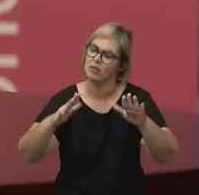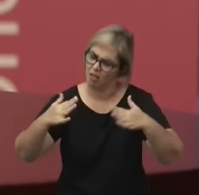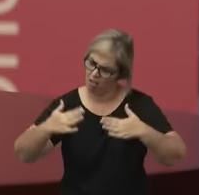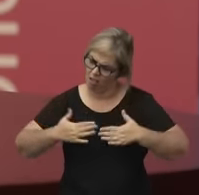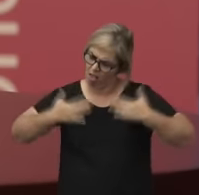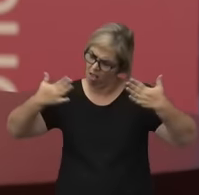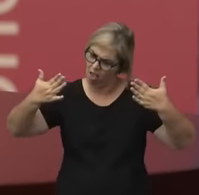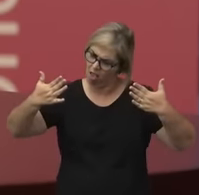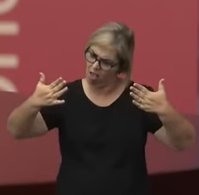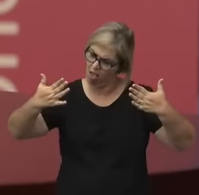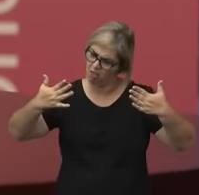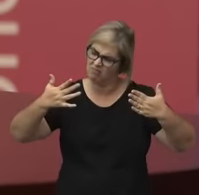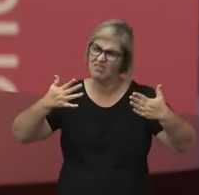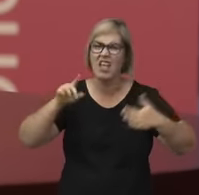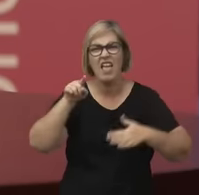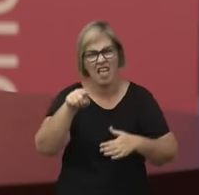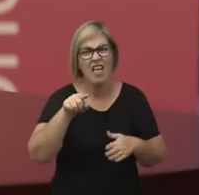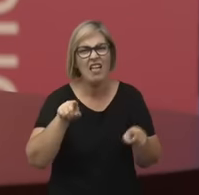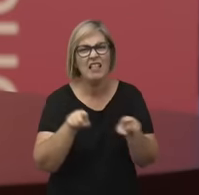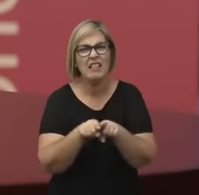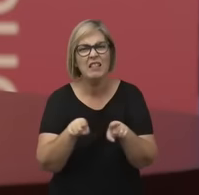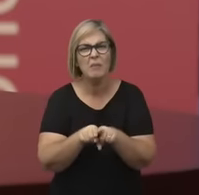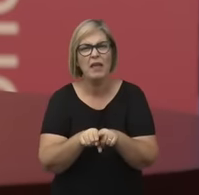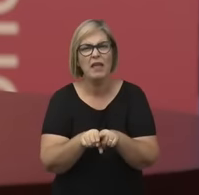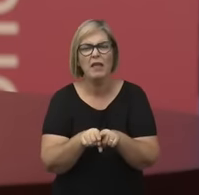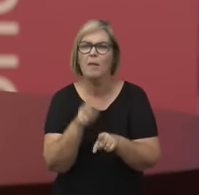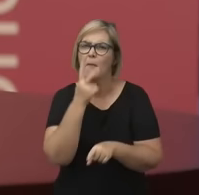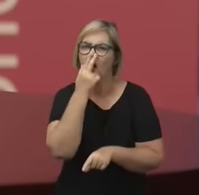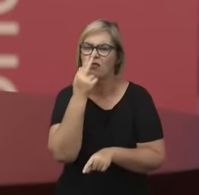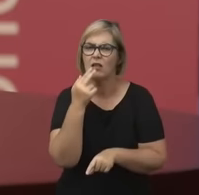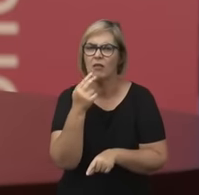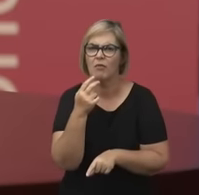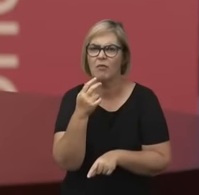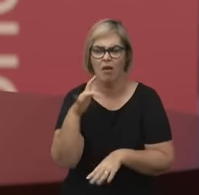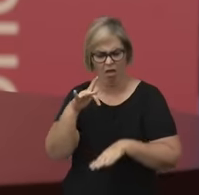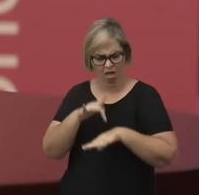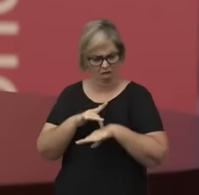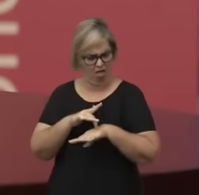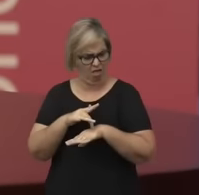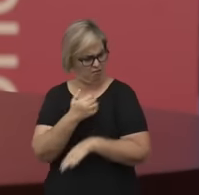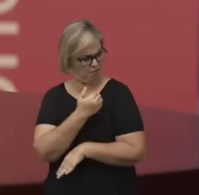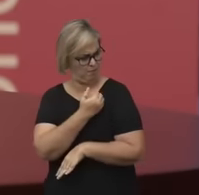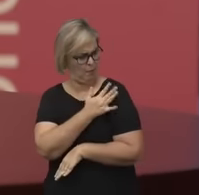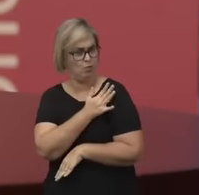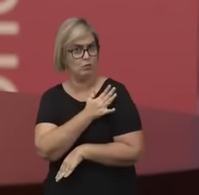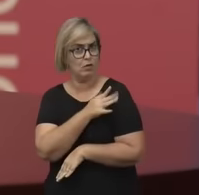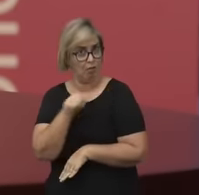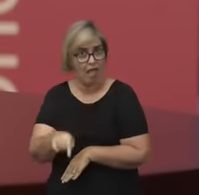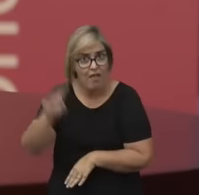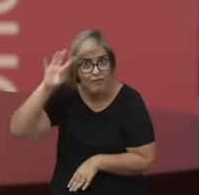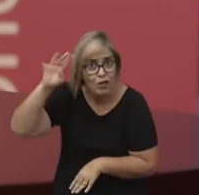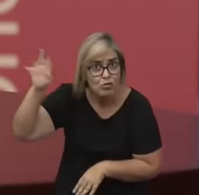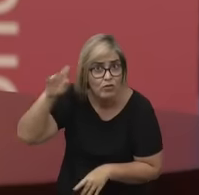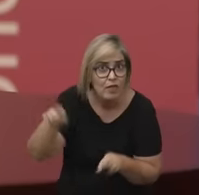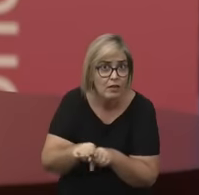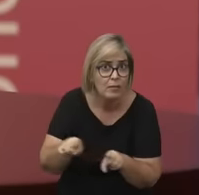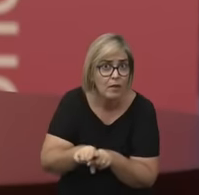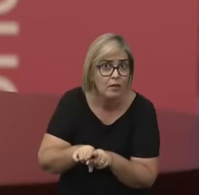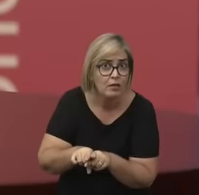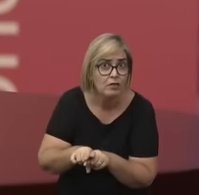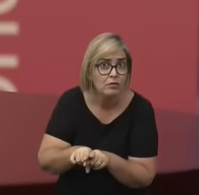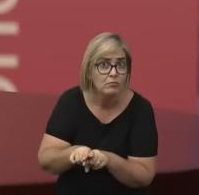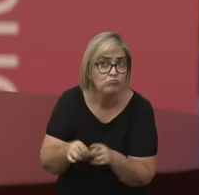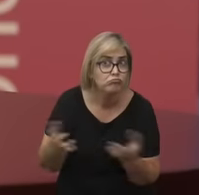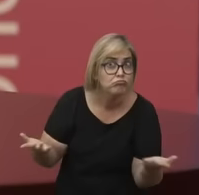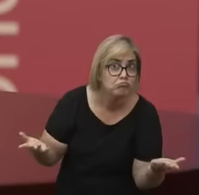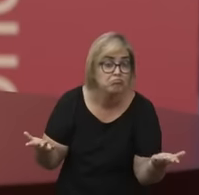preconceito? E aí é isso, né? Essa questão clássica que é a filosofia nascendo da indignação,